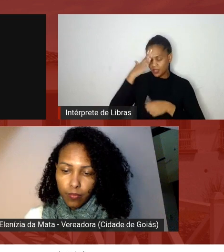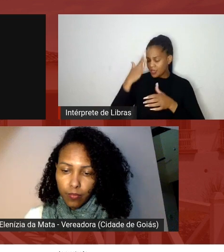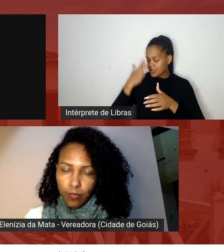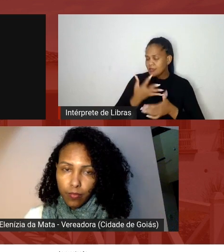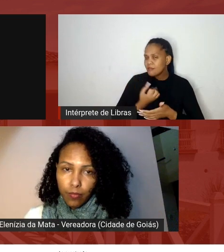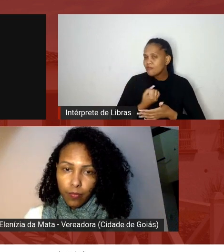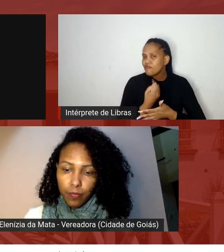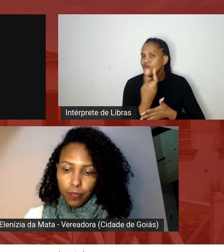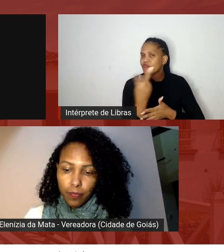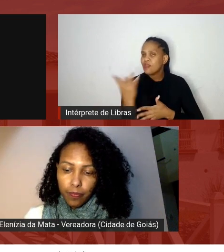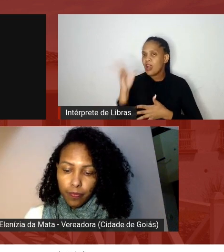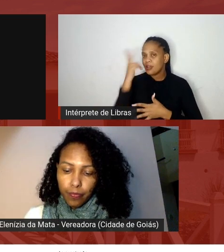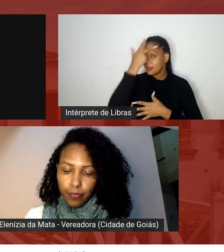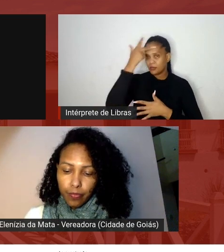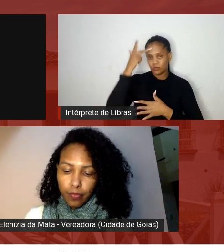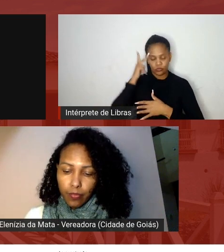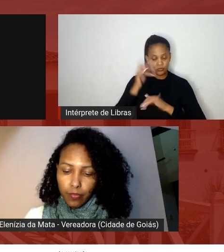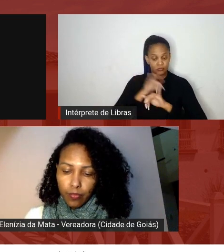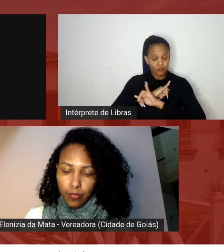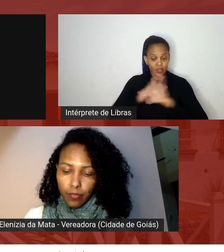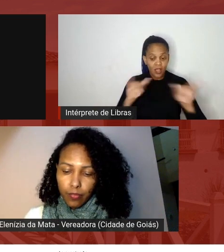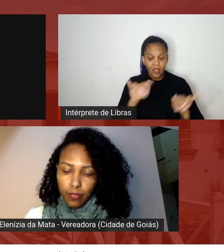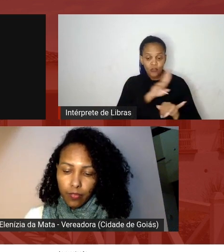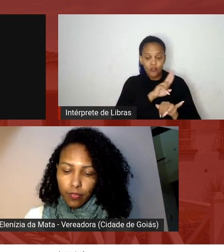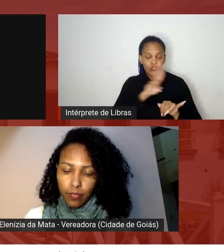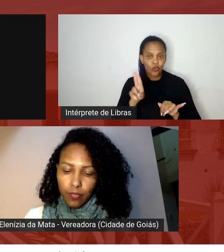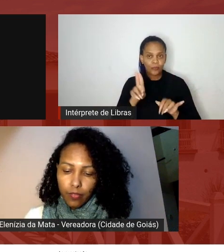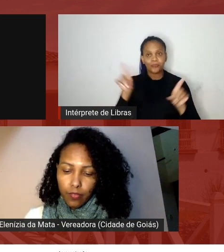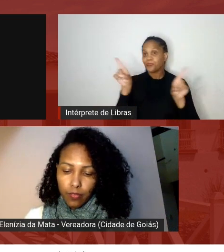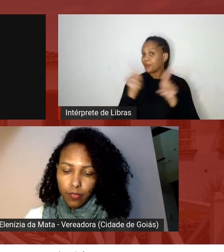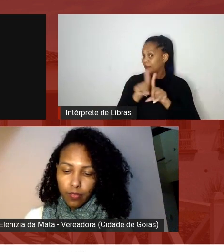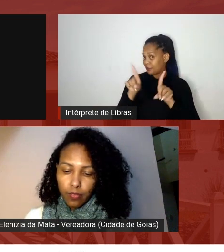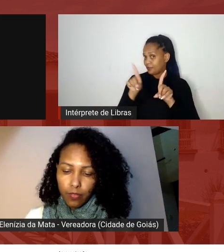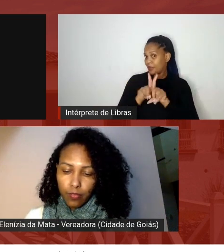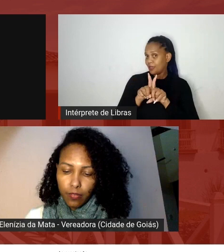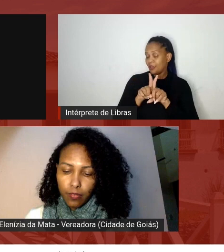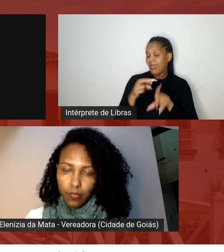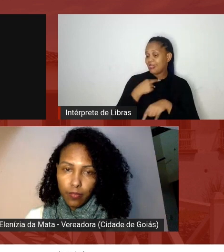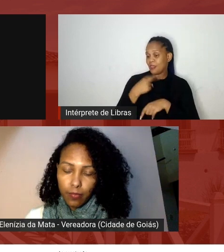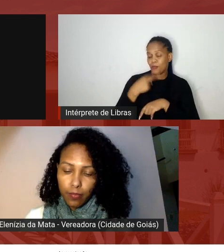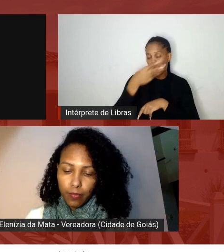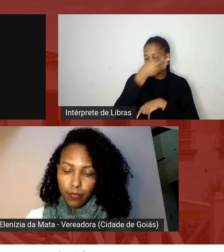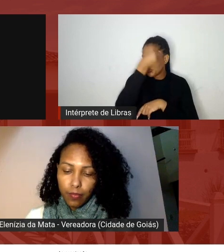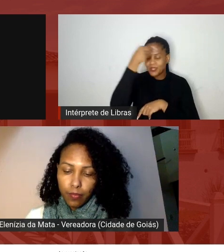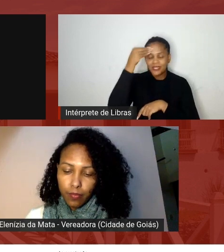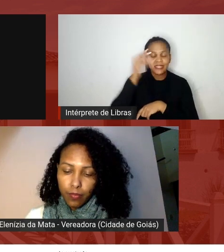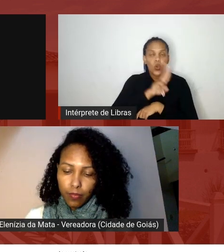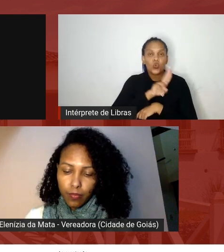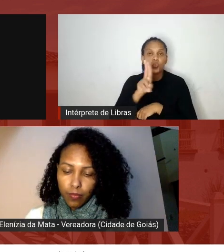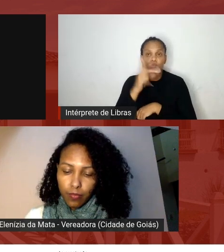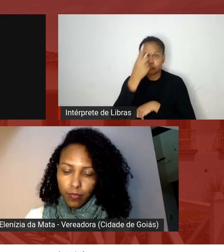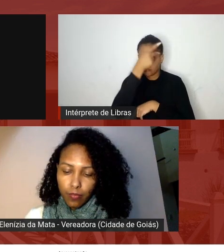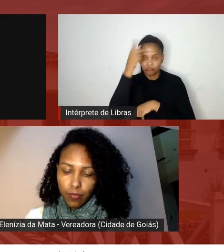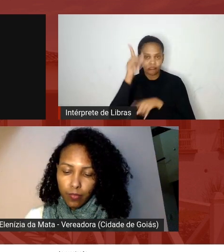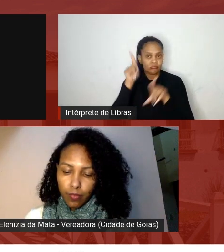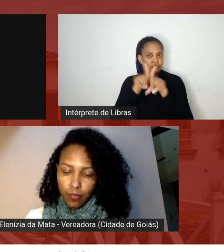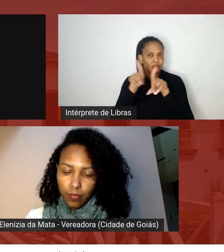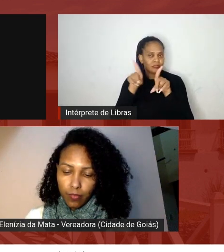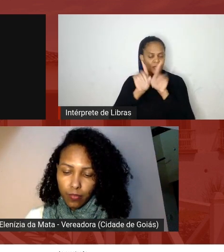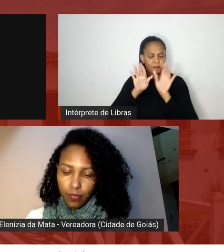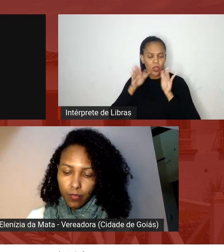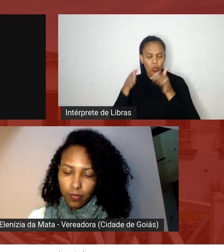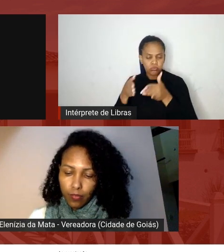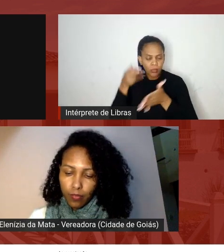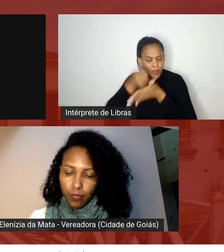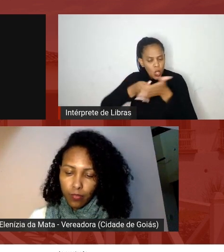que se tem o nome aqui também poderia não posso deixar de esquecer de uma pessoa também que luta muito eu sei